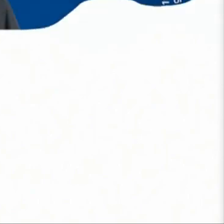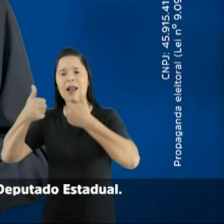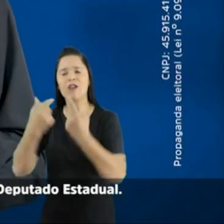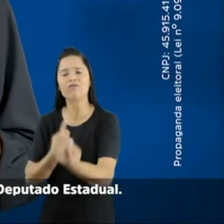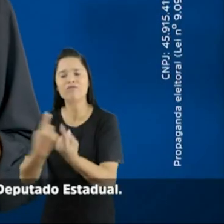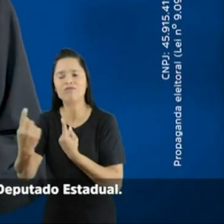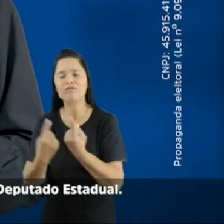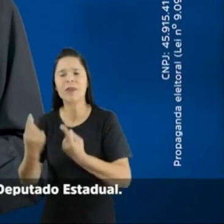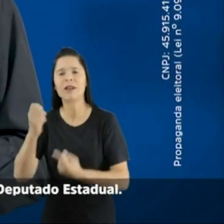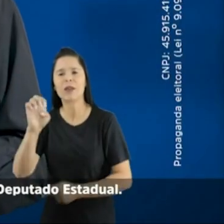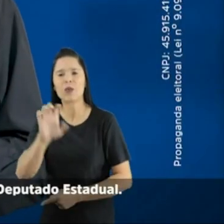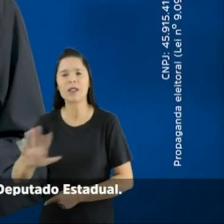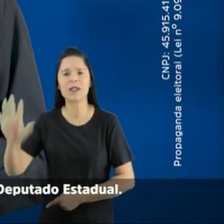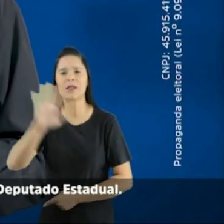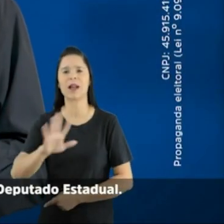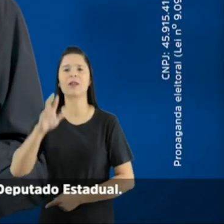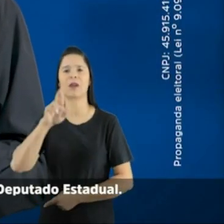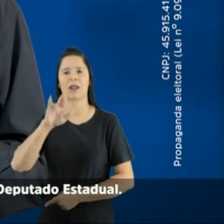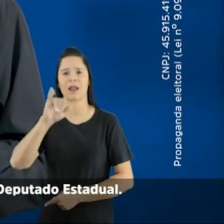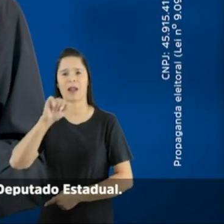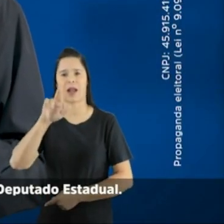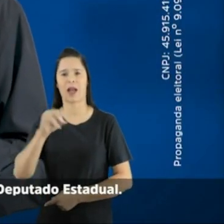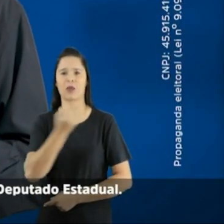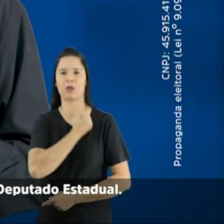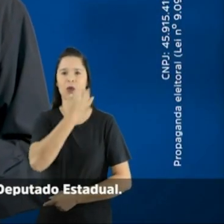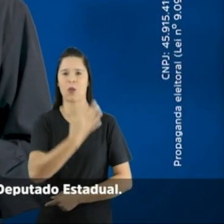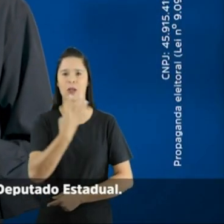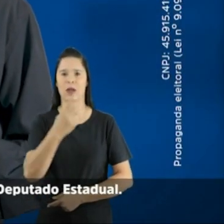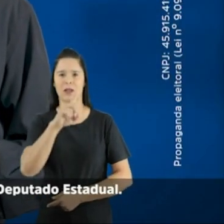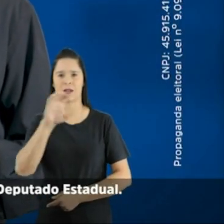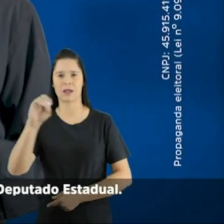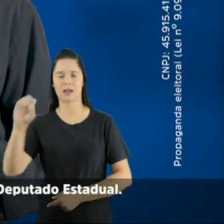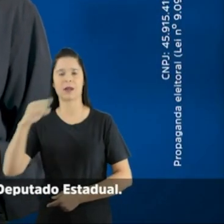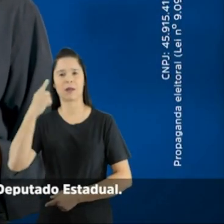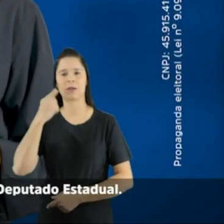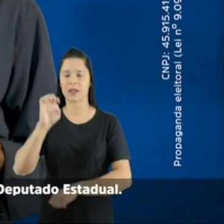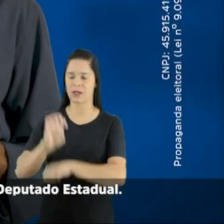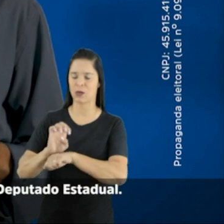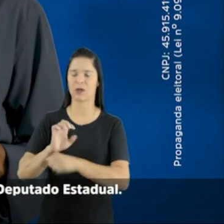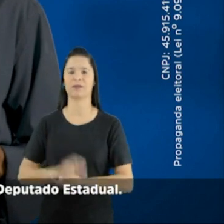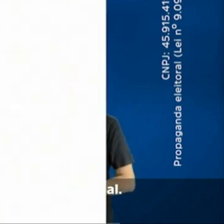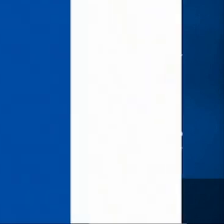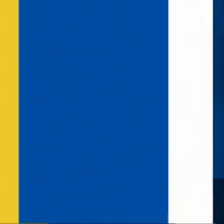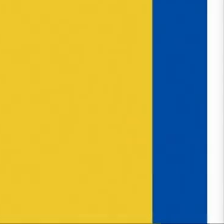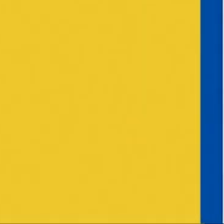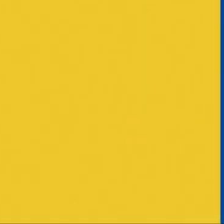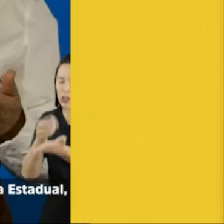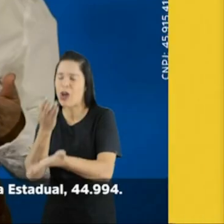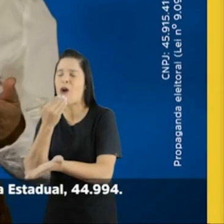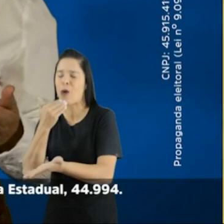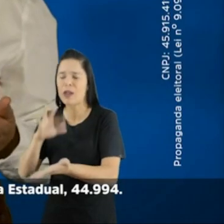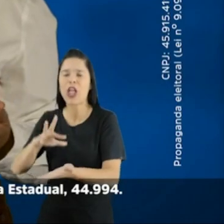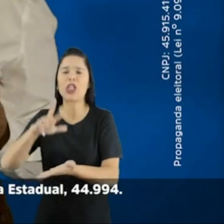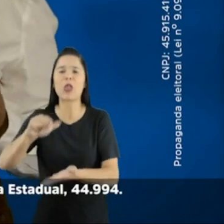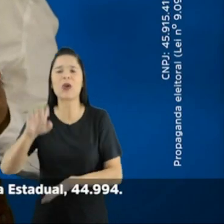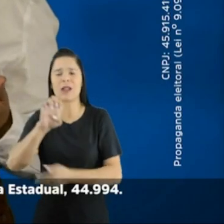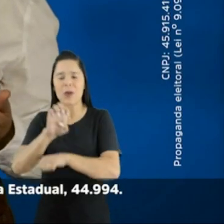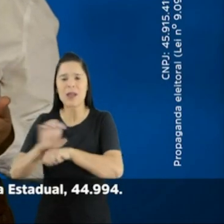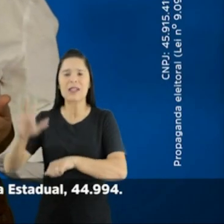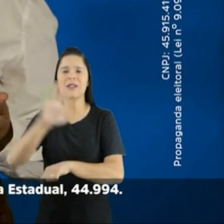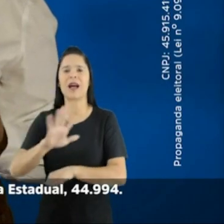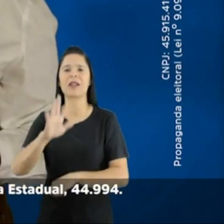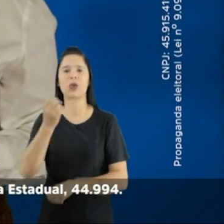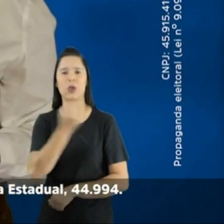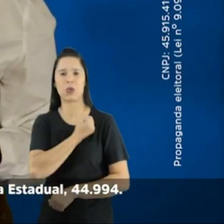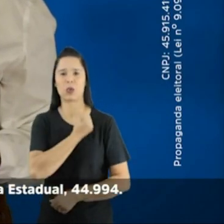Saúde, nossa prioridade. Ricardo da Farmácia, número 44100, para deputado estadual. Pela melhoria da qualidade